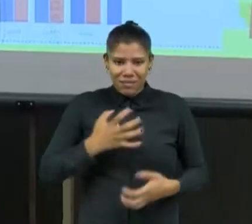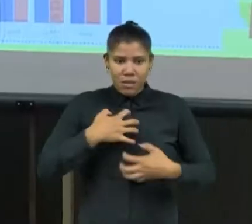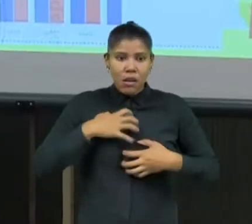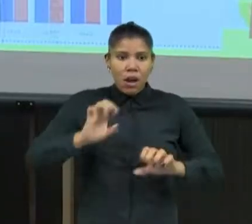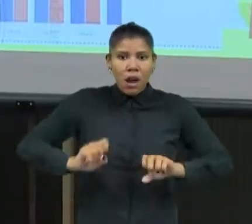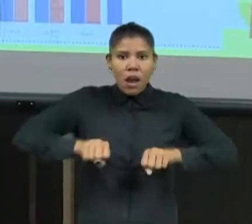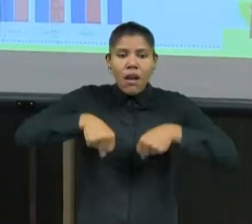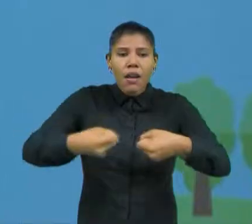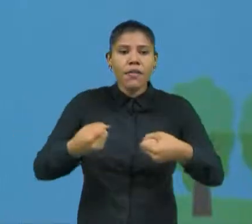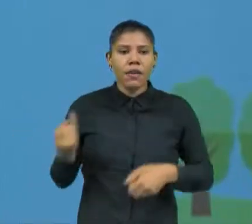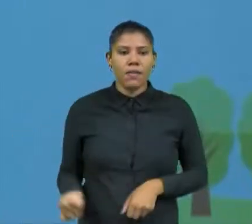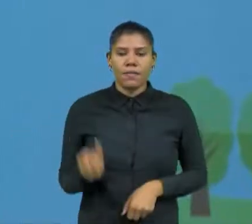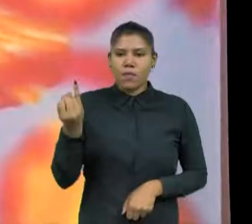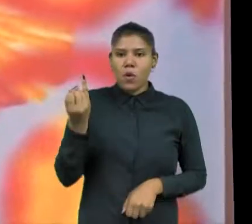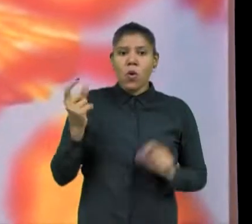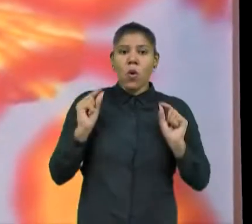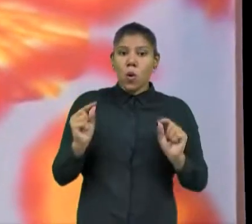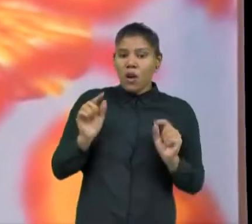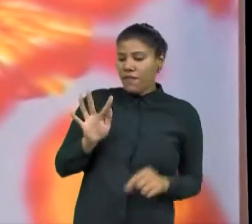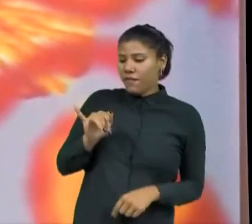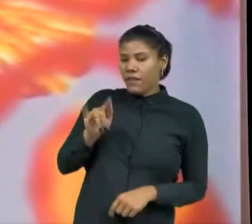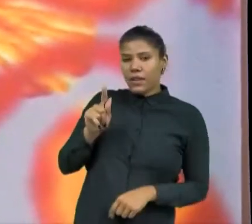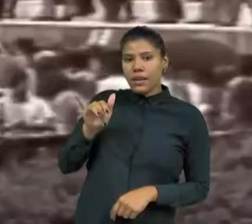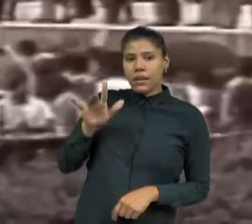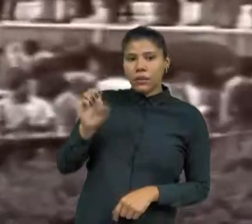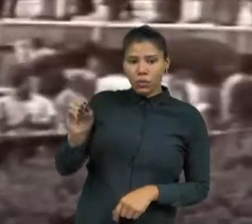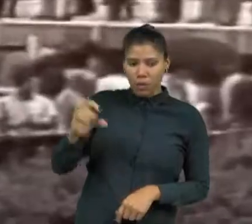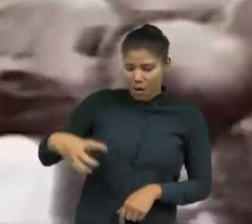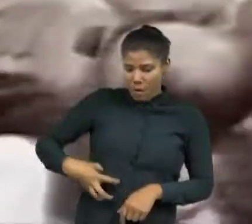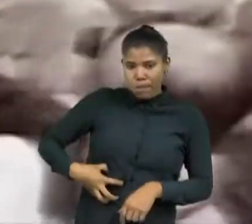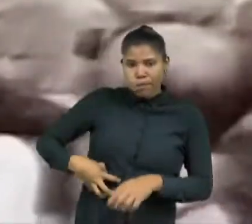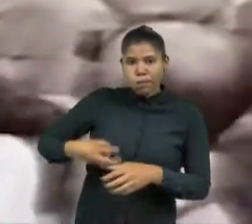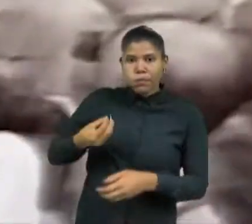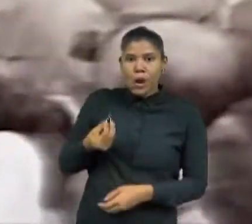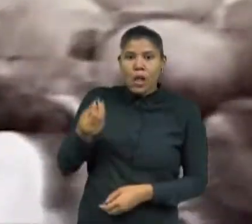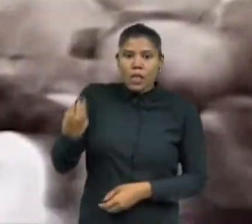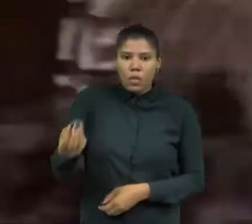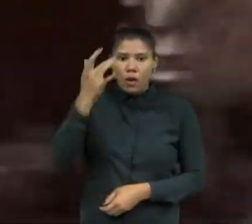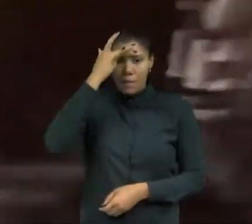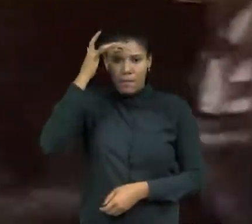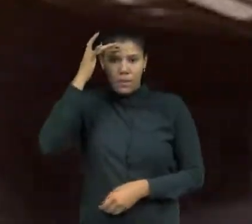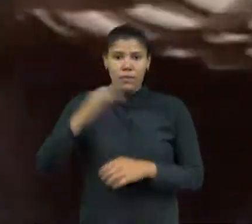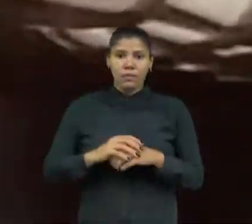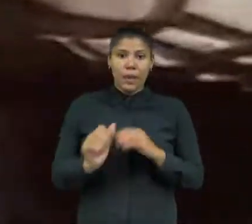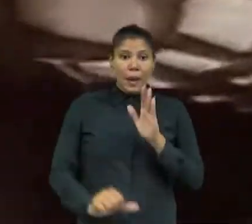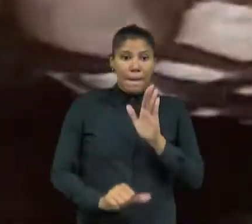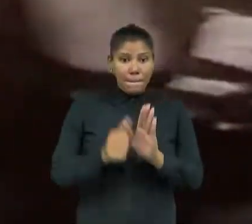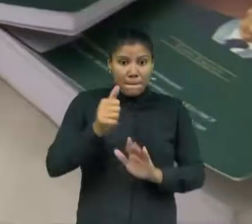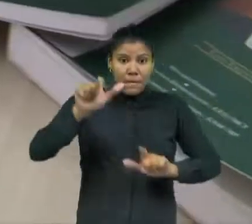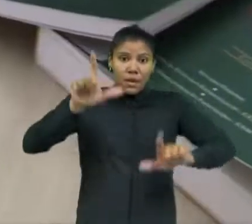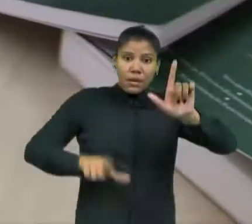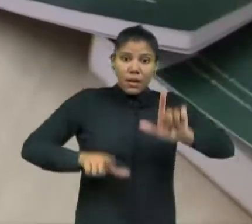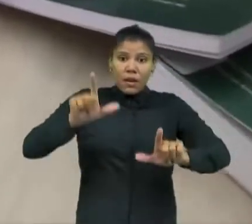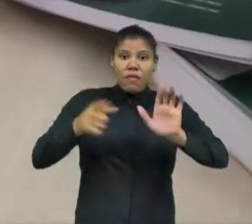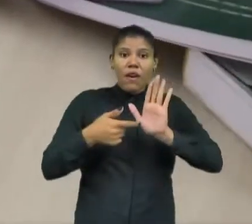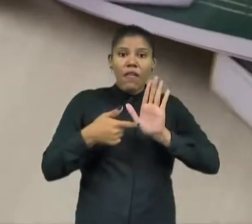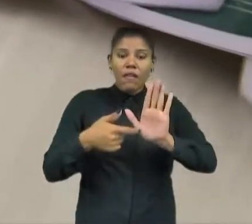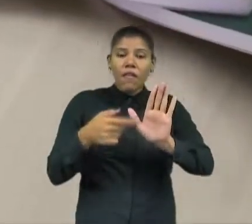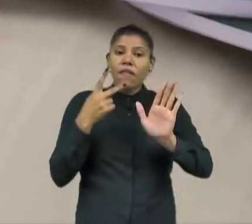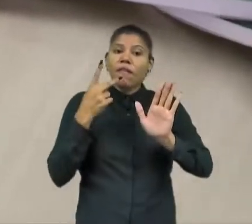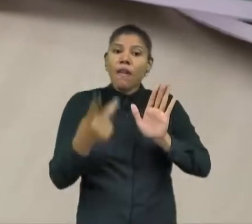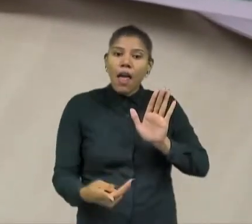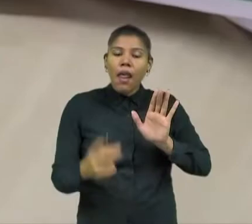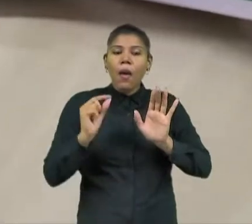importância dos transplantes de fígado e a primeira reportagem de uma série que vai contar a história da democracia